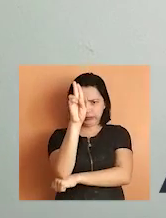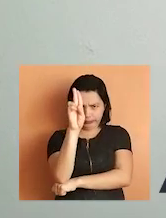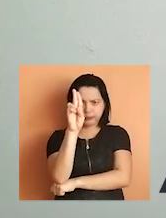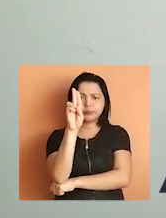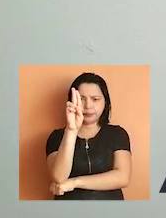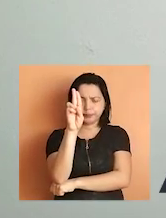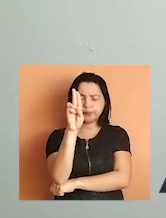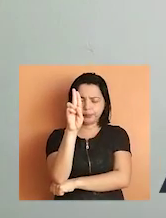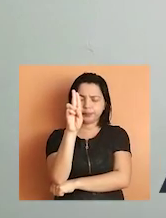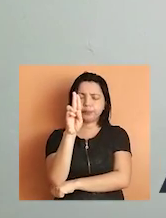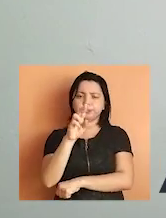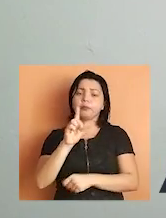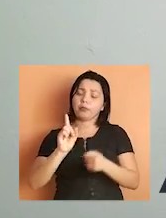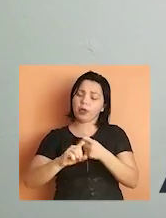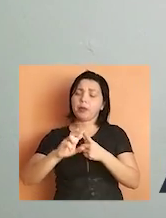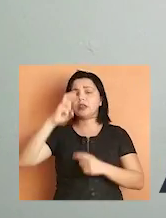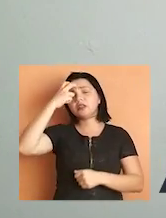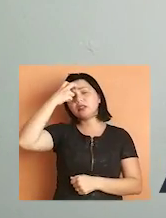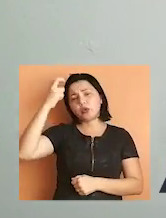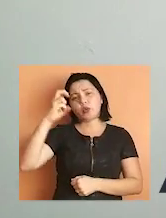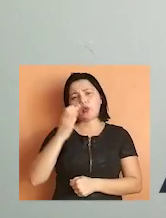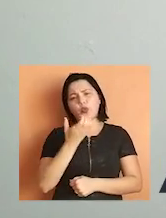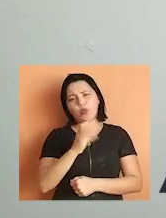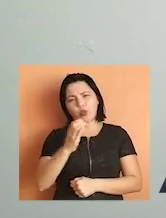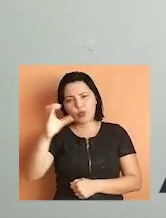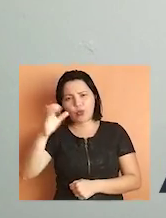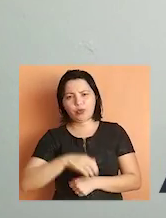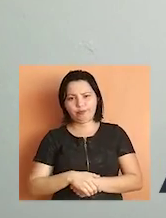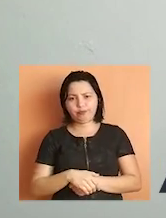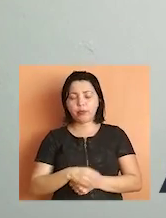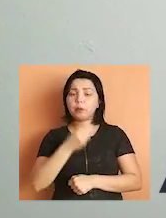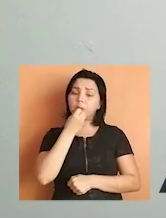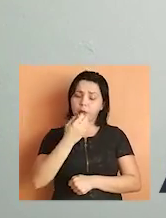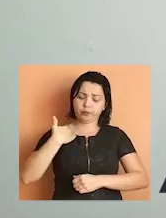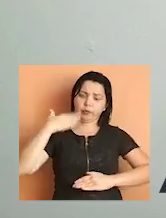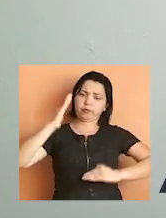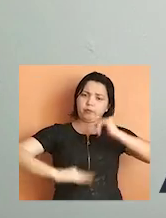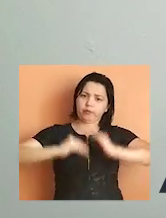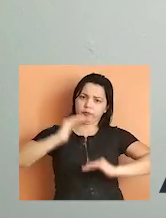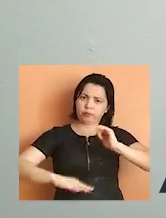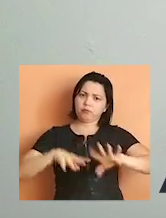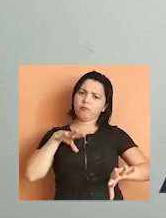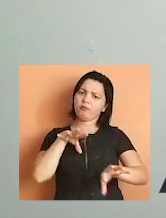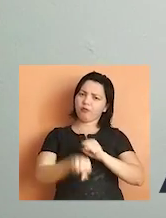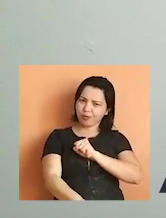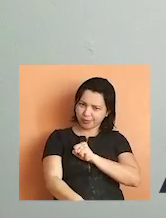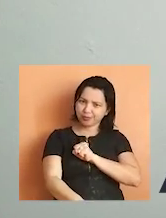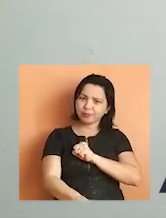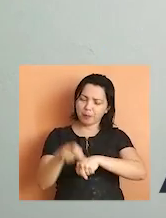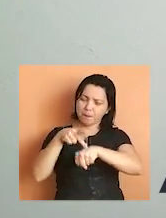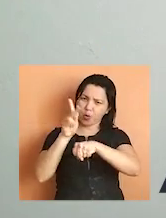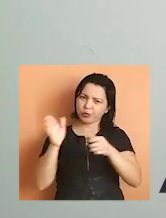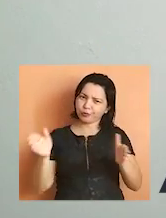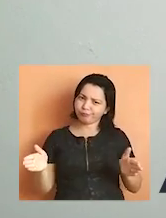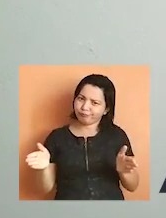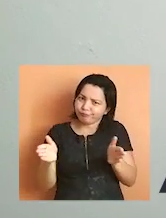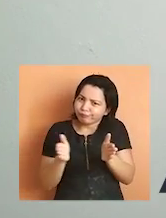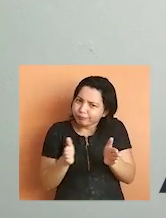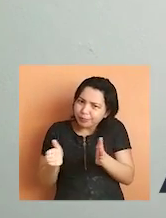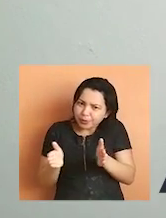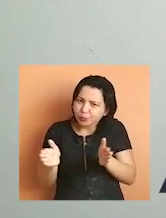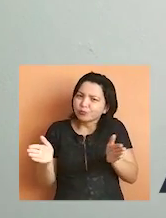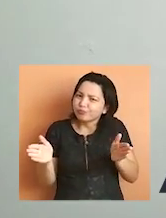estudante à comunidade acadêmica e à cultura científica, contribui para a formação de pesquisadores, reduz o tempo da pós